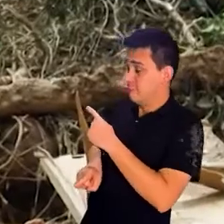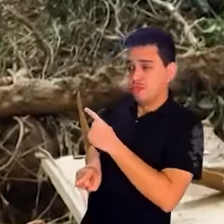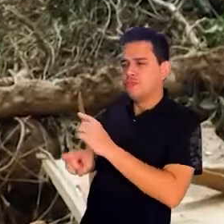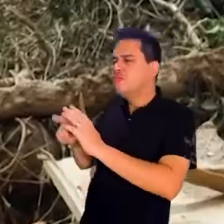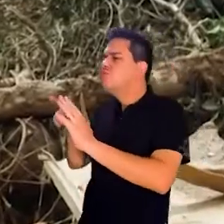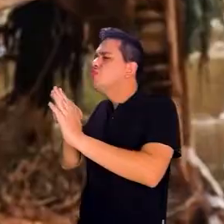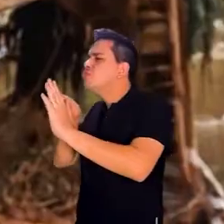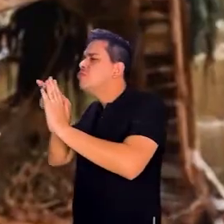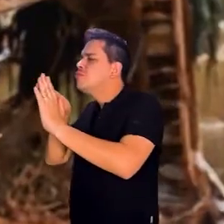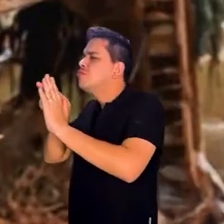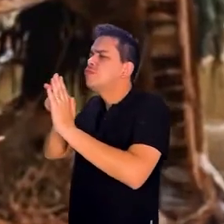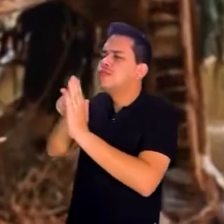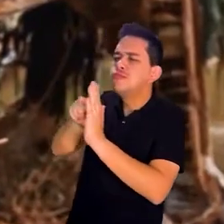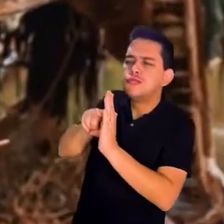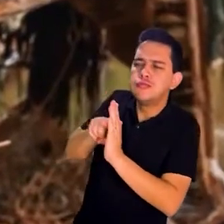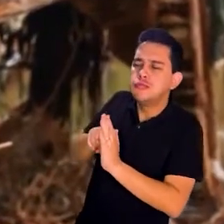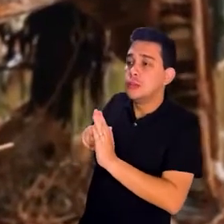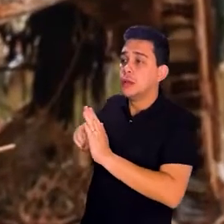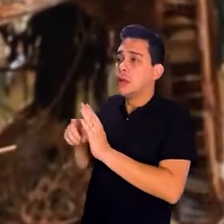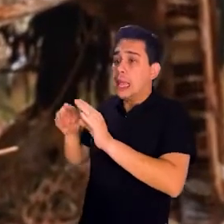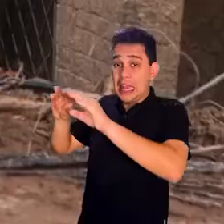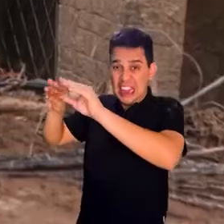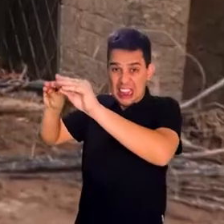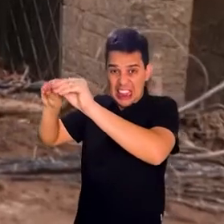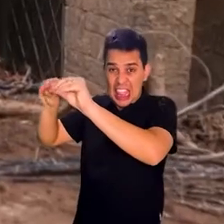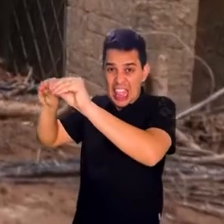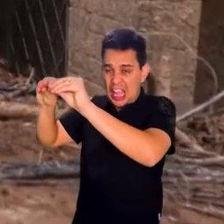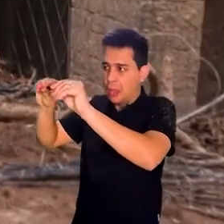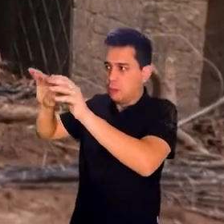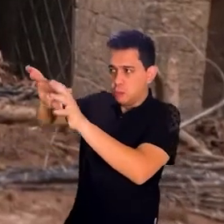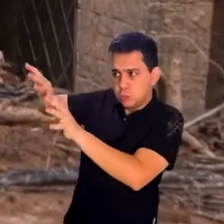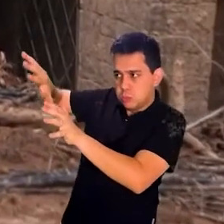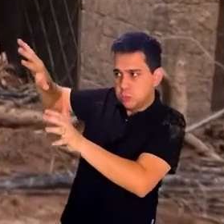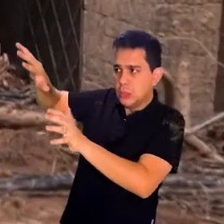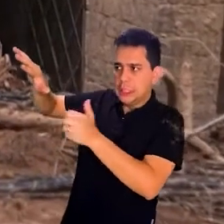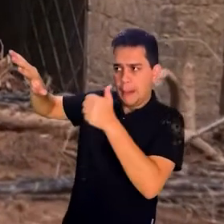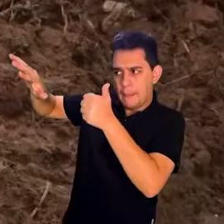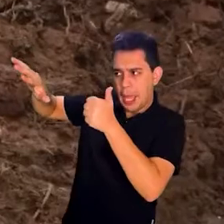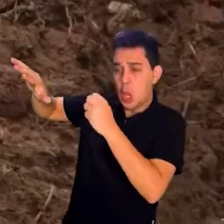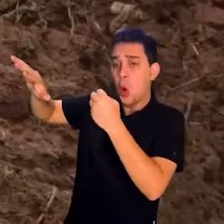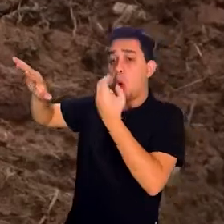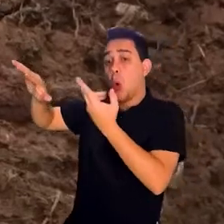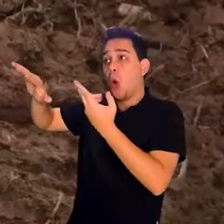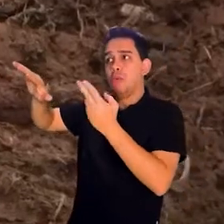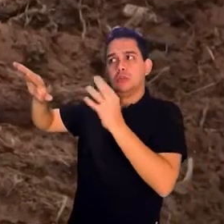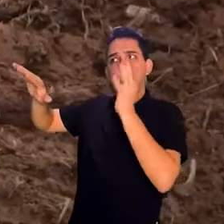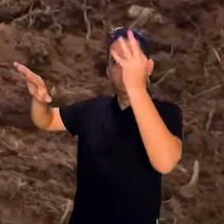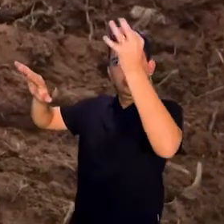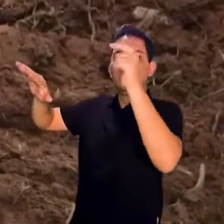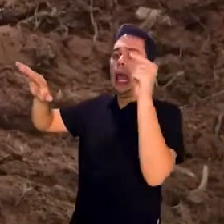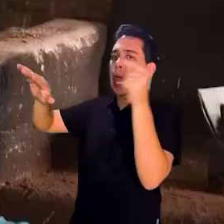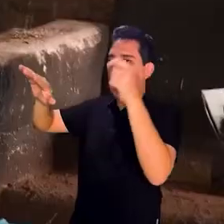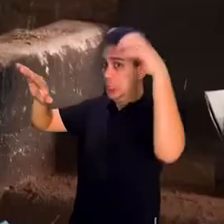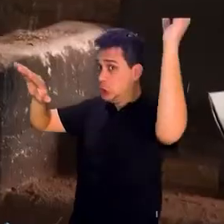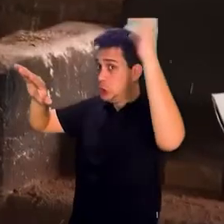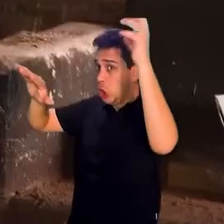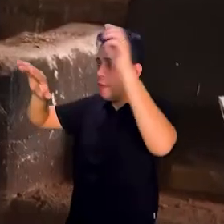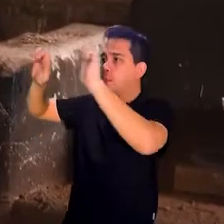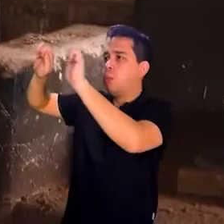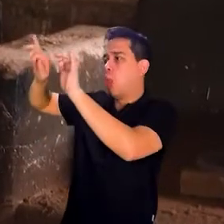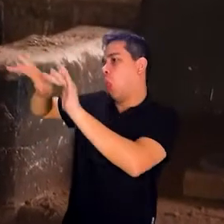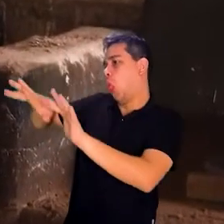a estabilidade do solo, ver o que precisa ser feito de mitigação para que muitas famílias possam